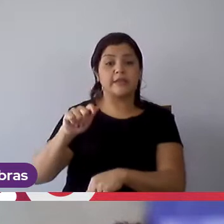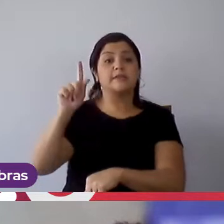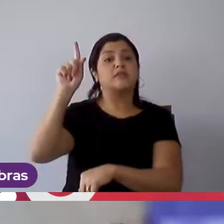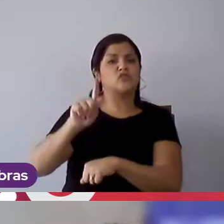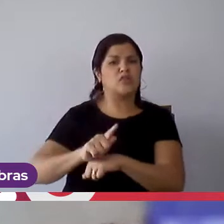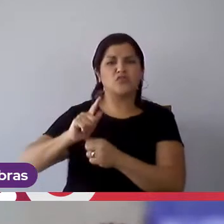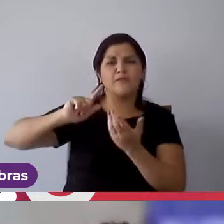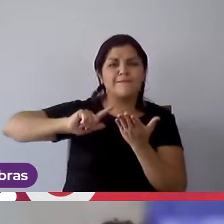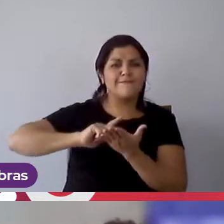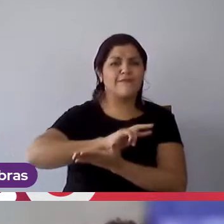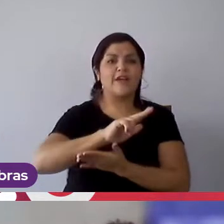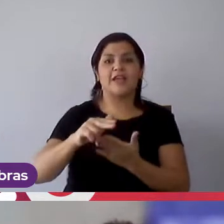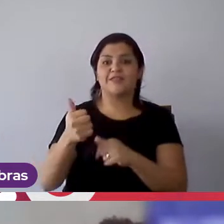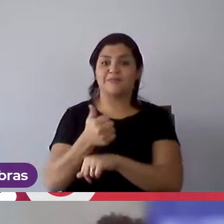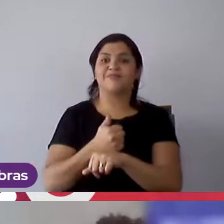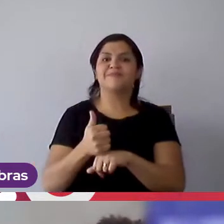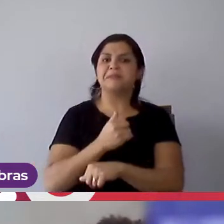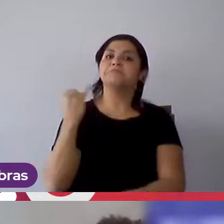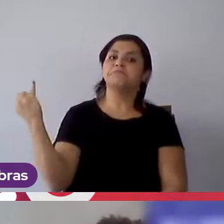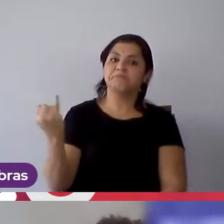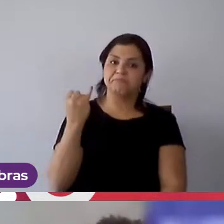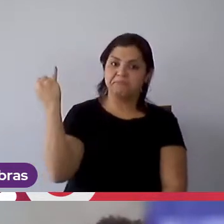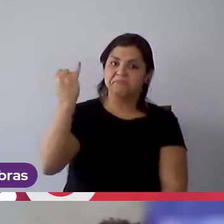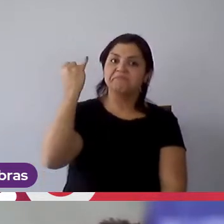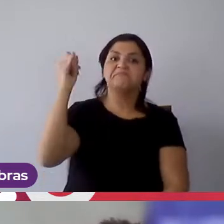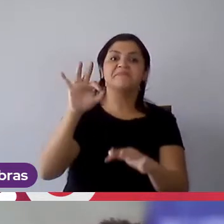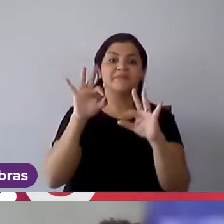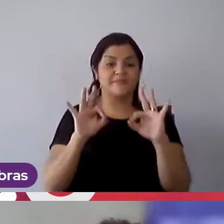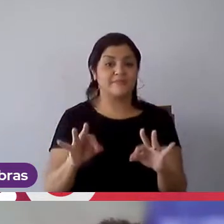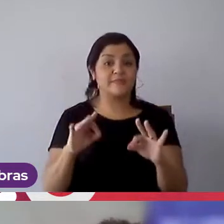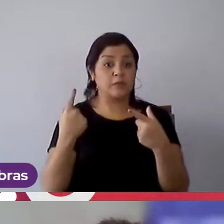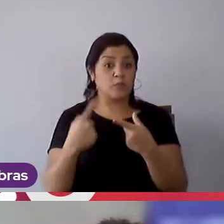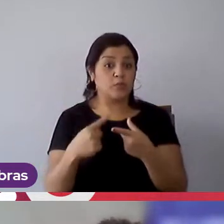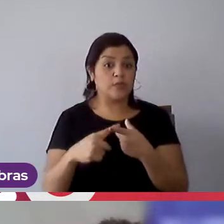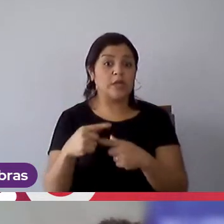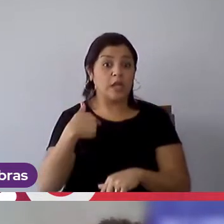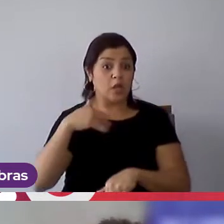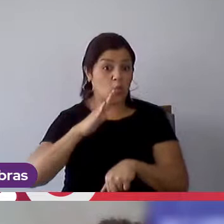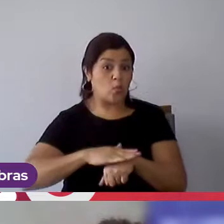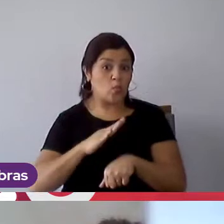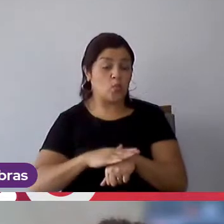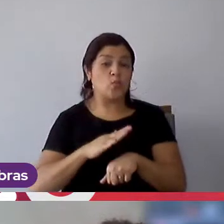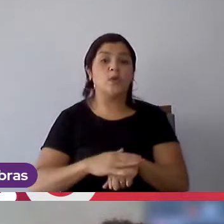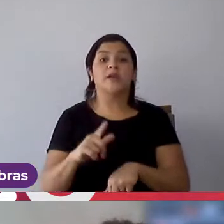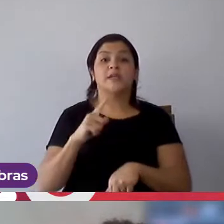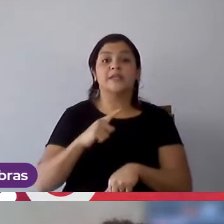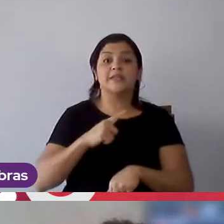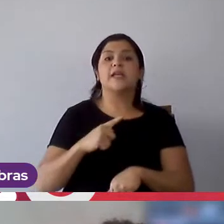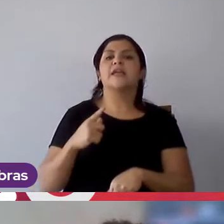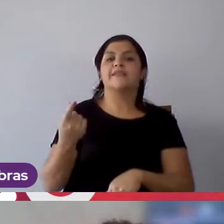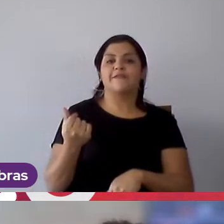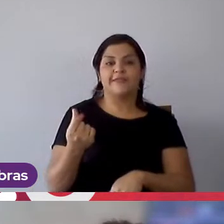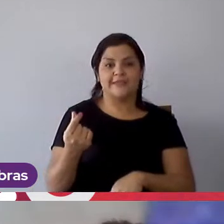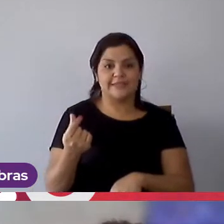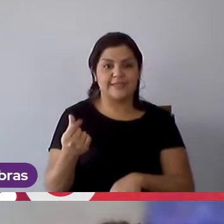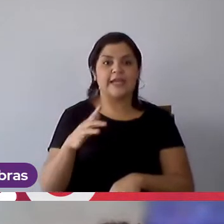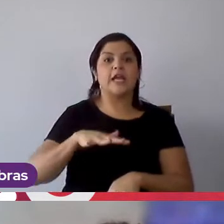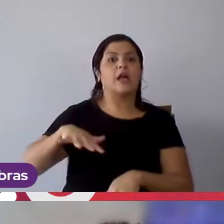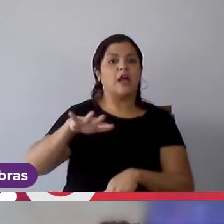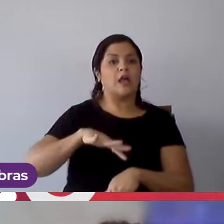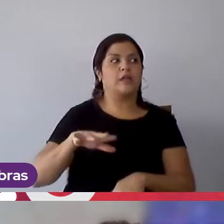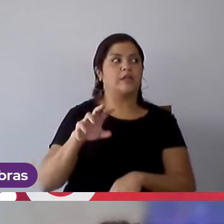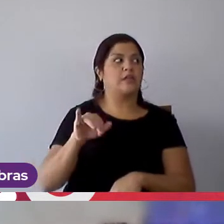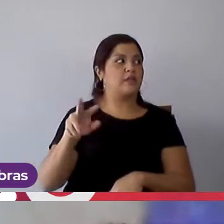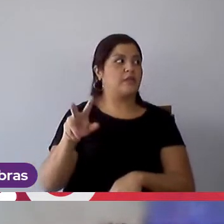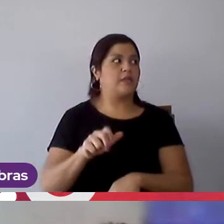e isso eu acredito que é extremamente importante, eu faço tanto o fluxo financeiro, que é o fluxo de caixa,